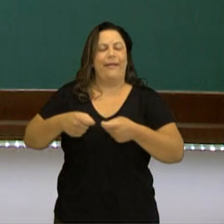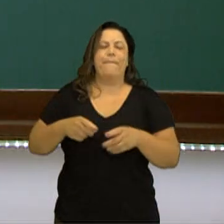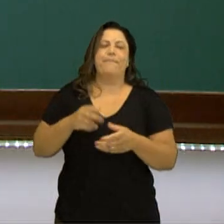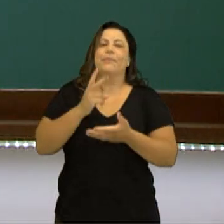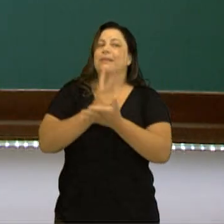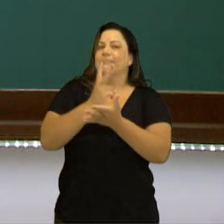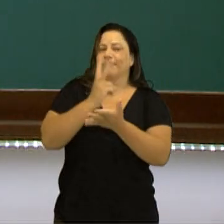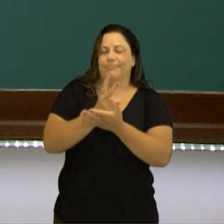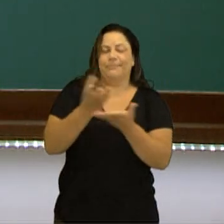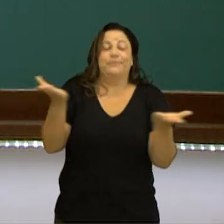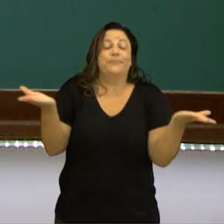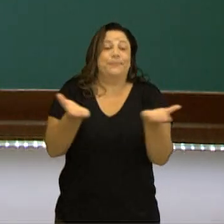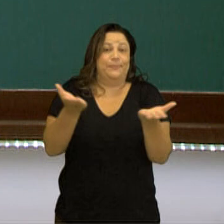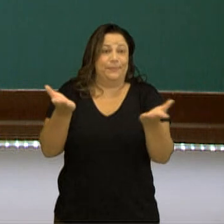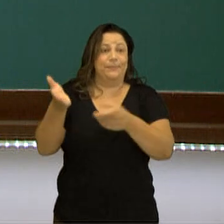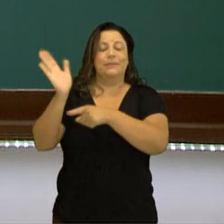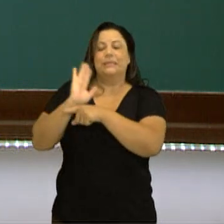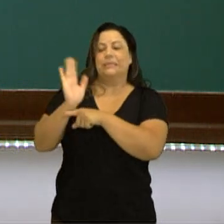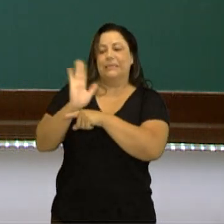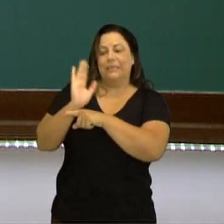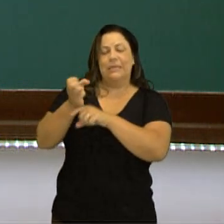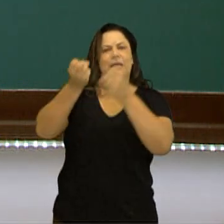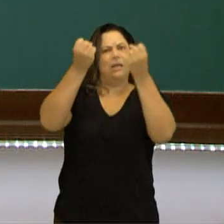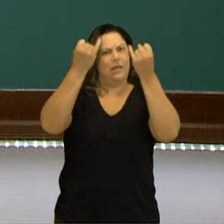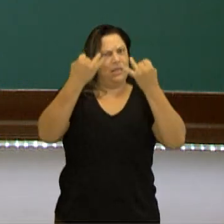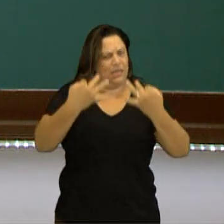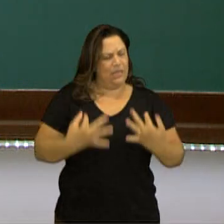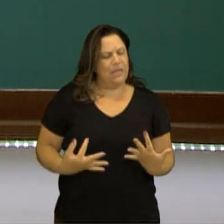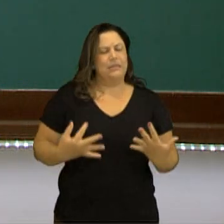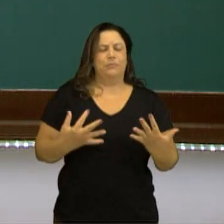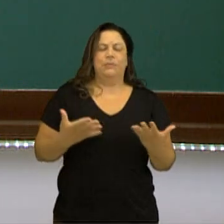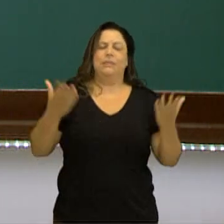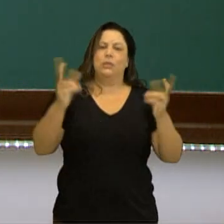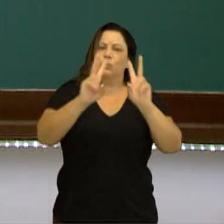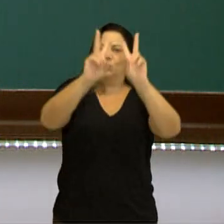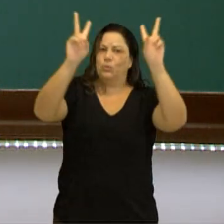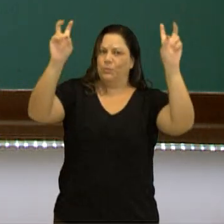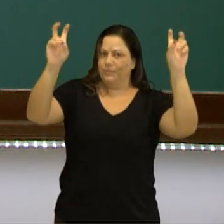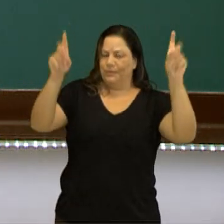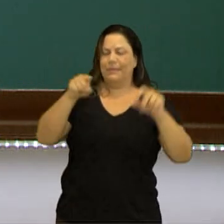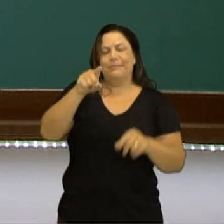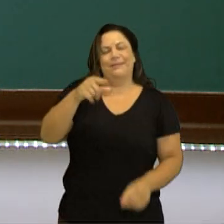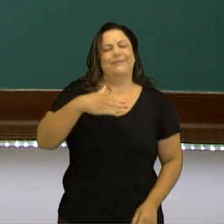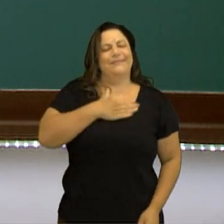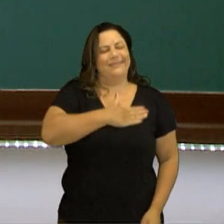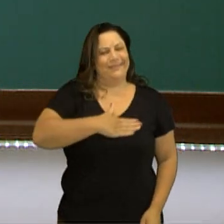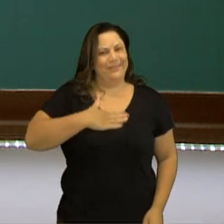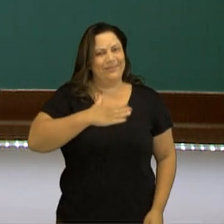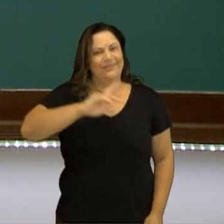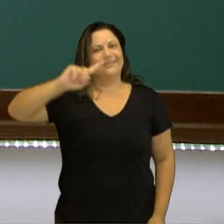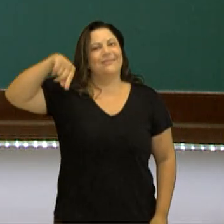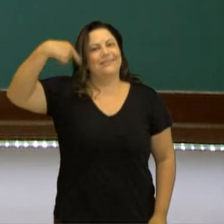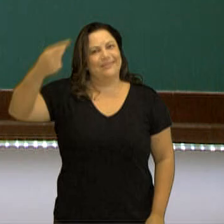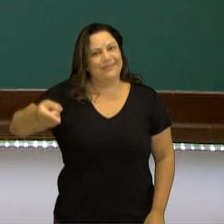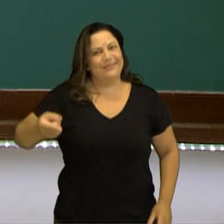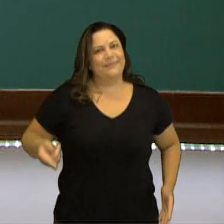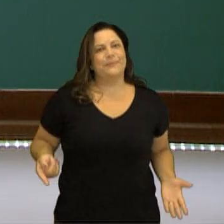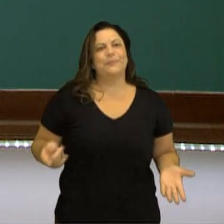vídeo, então, falamos sobre impactos globais e blocos econômicos. Espero que vocês tenham gostado e até breve.